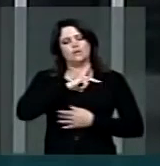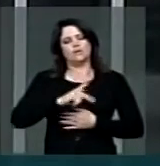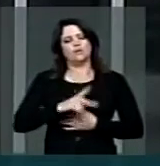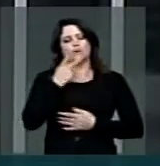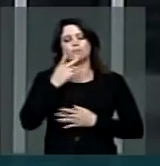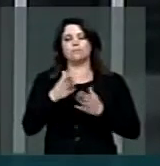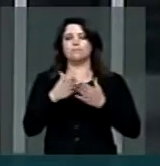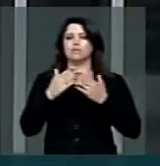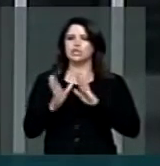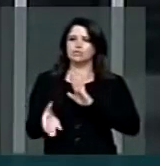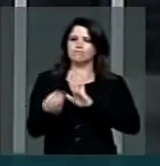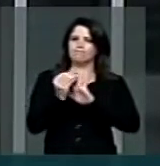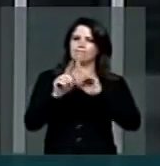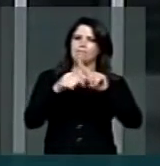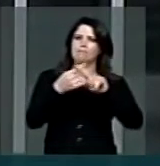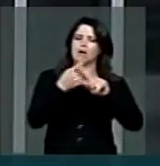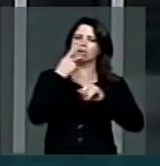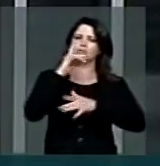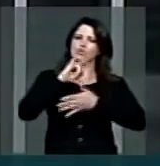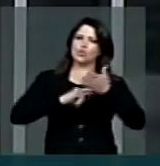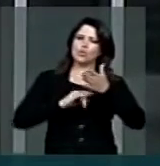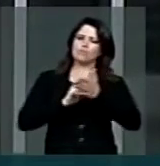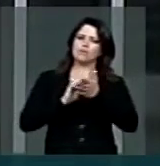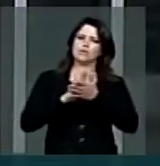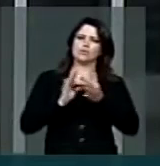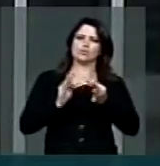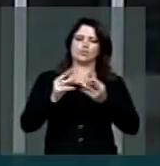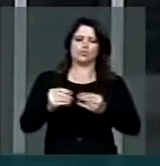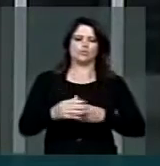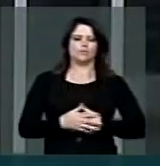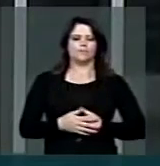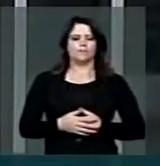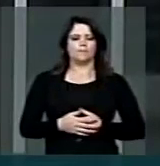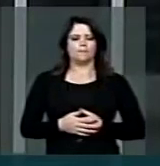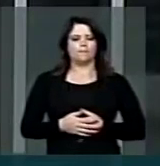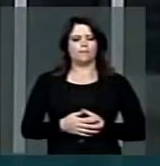pedindo a exceção dos anais desta casa, do editorial,